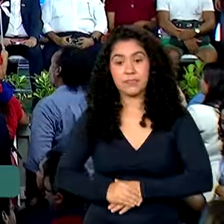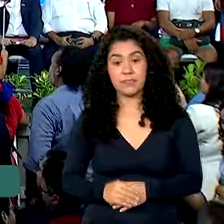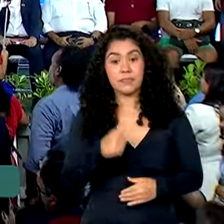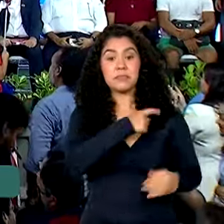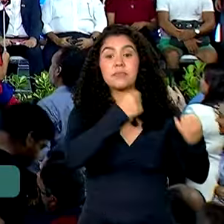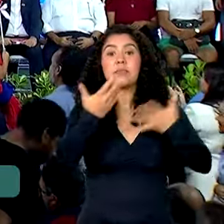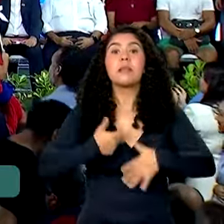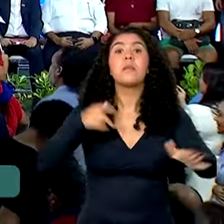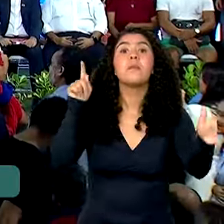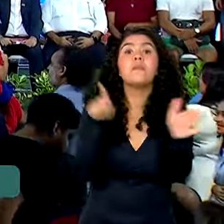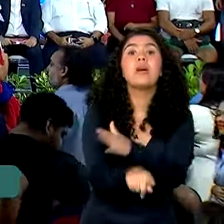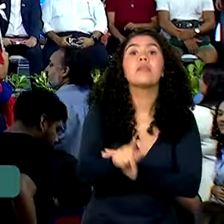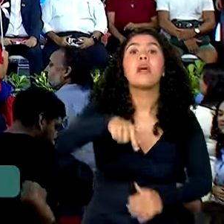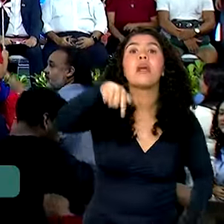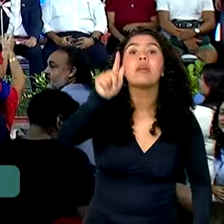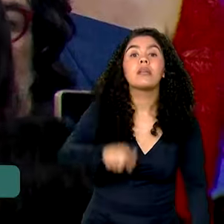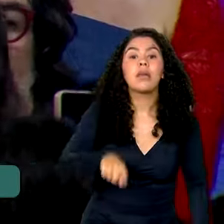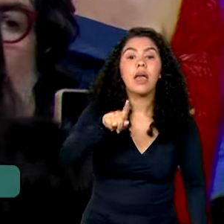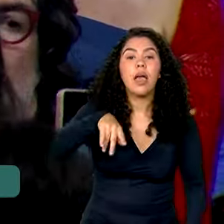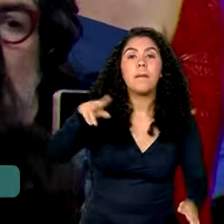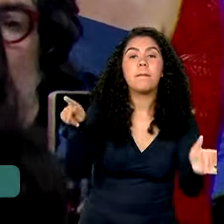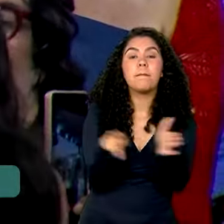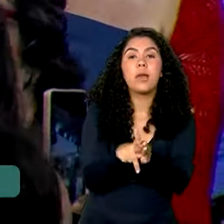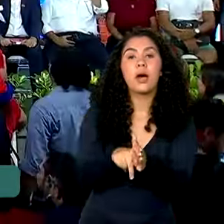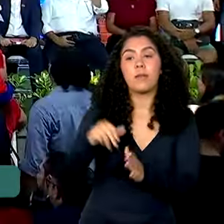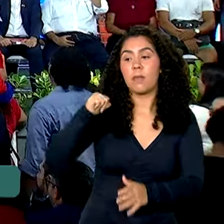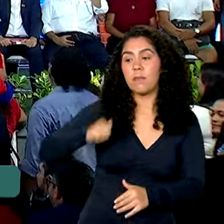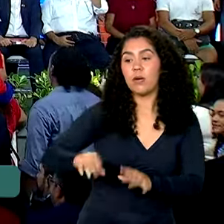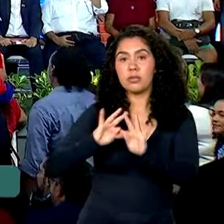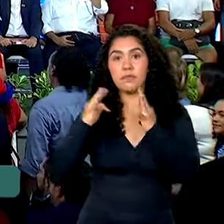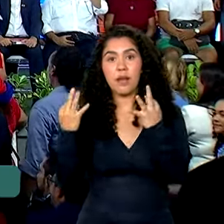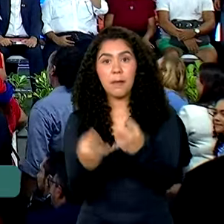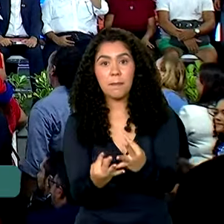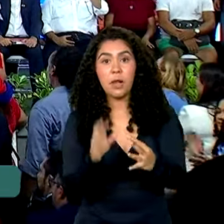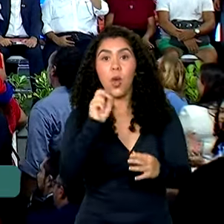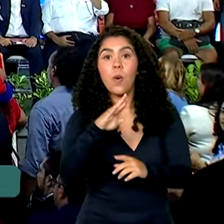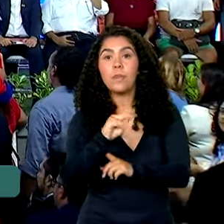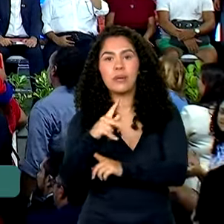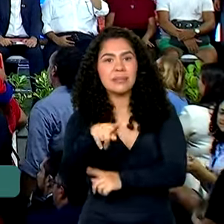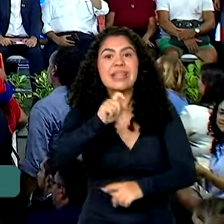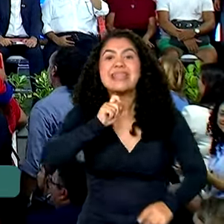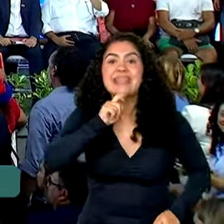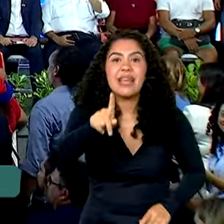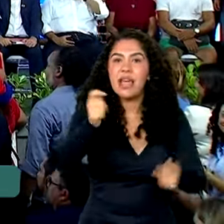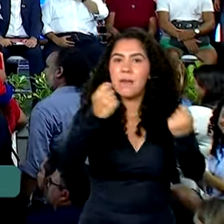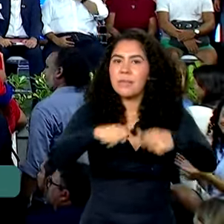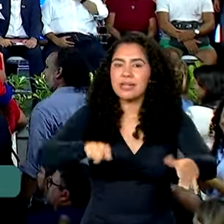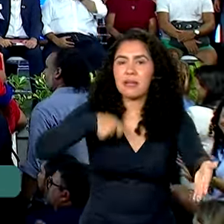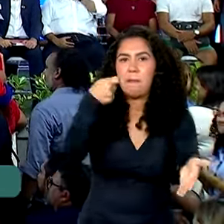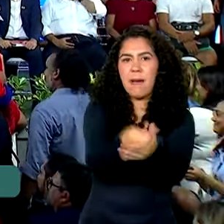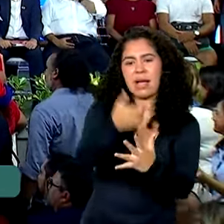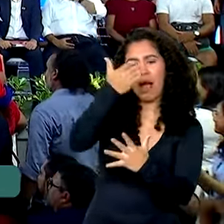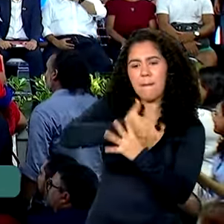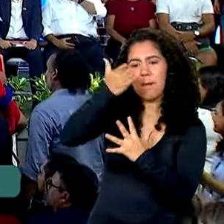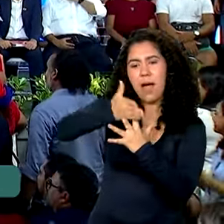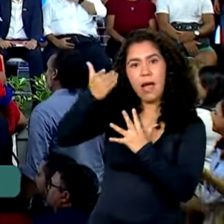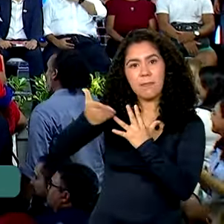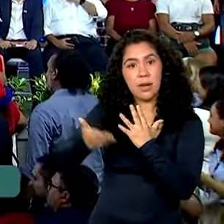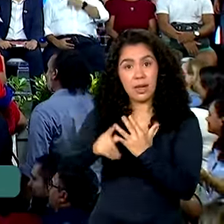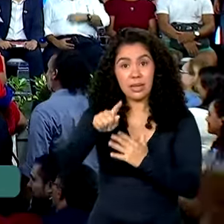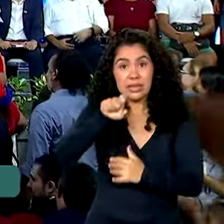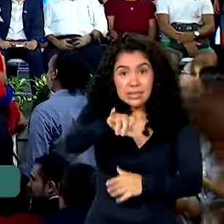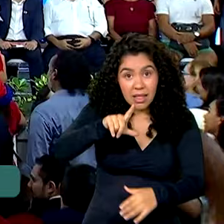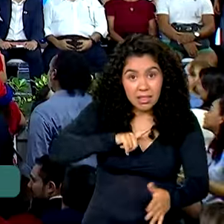aqui é do Bolsa Família e do BBC? Ninguém vai pagar a parcela do Minha Casa Minha Vida, que foda o Bolsa